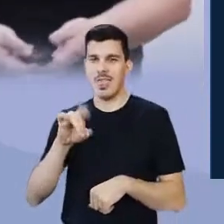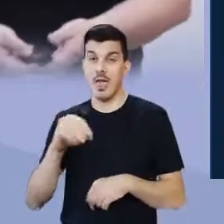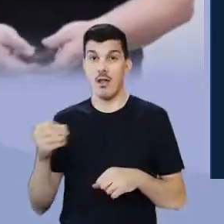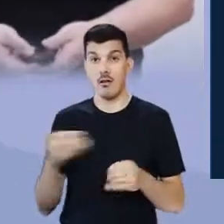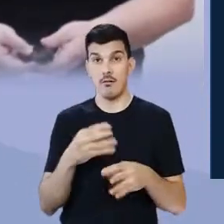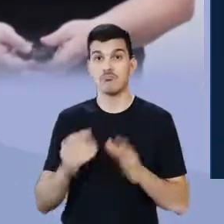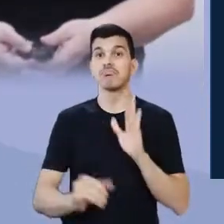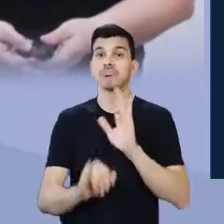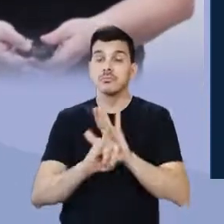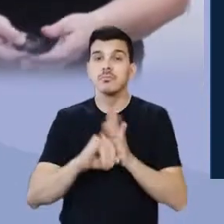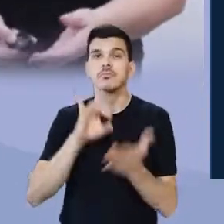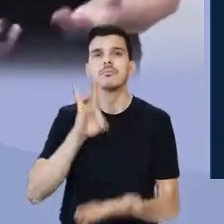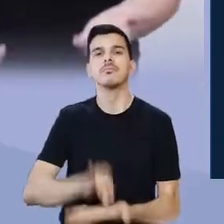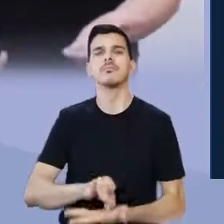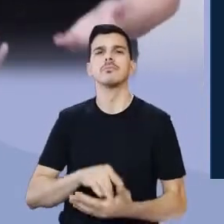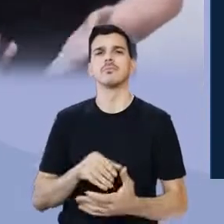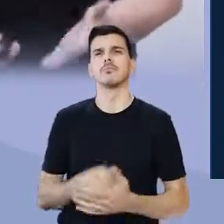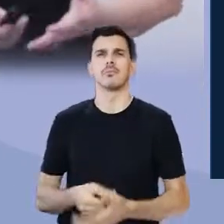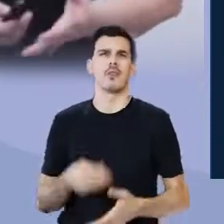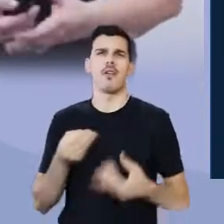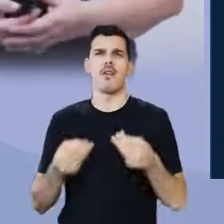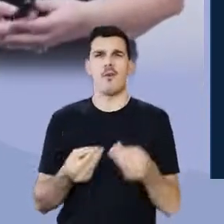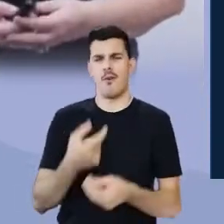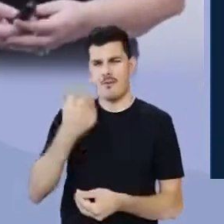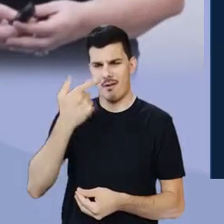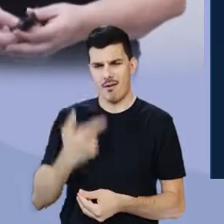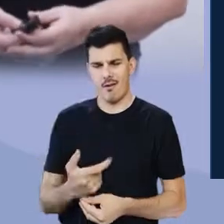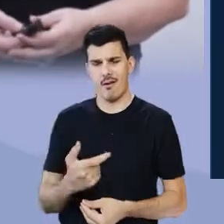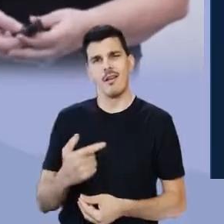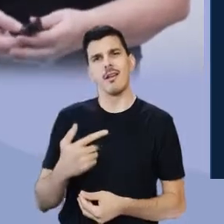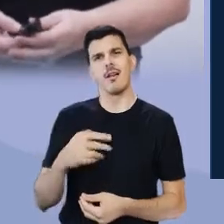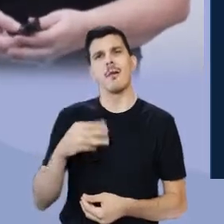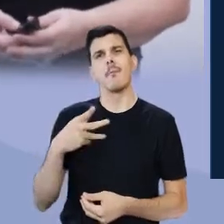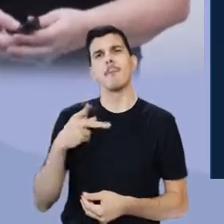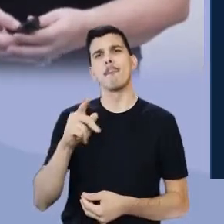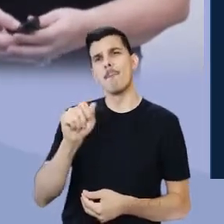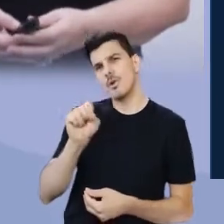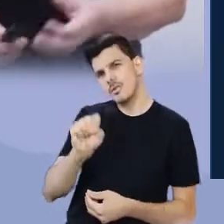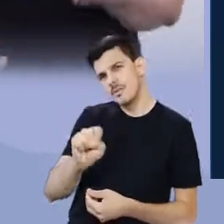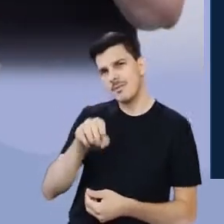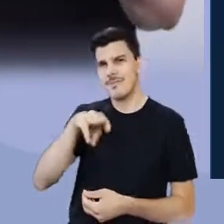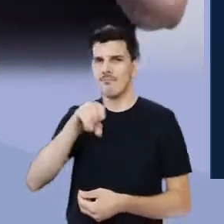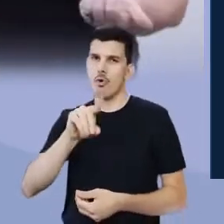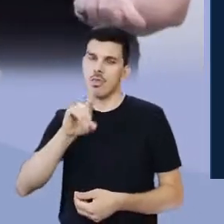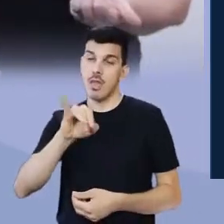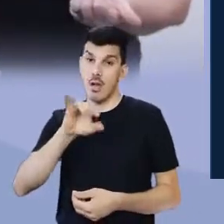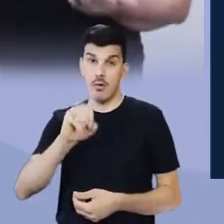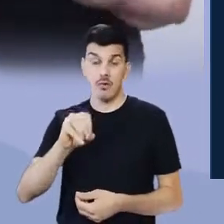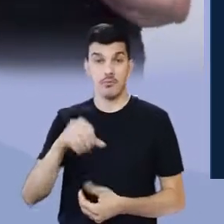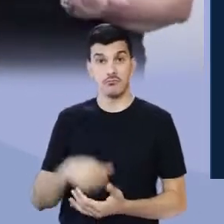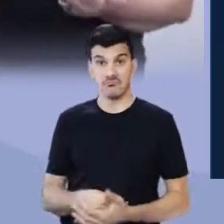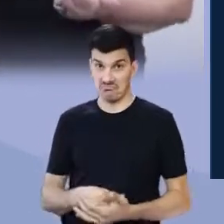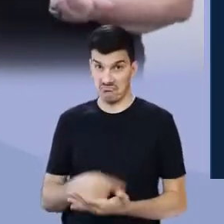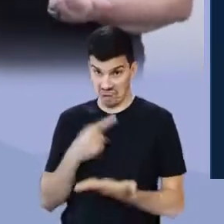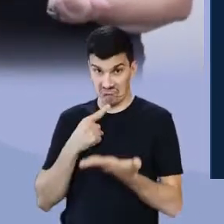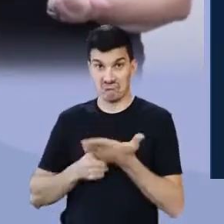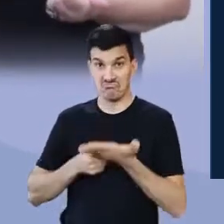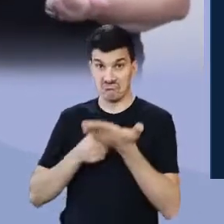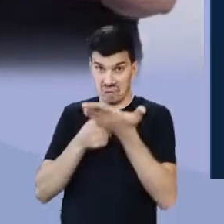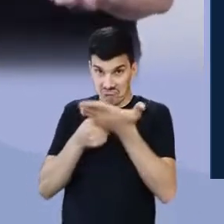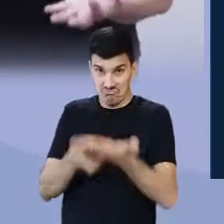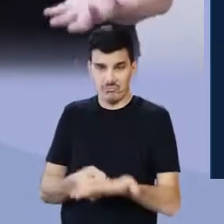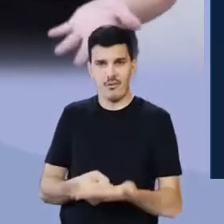identidade. E como é esse homem pós-moderno? Comprometido com a obra?